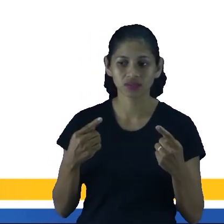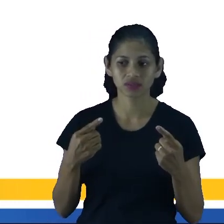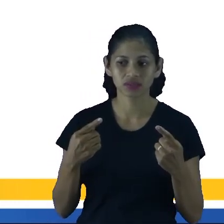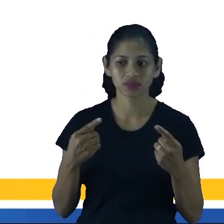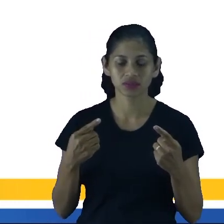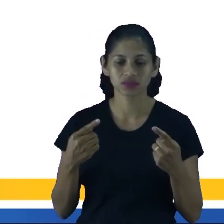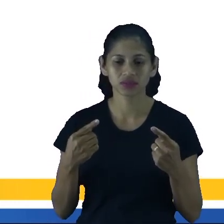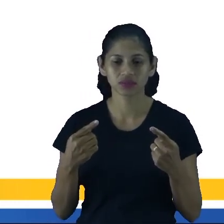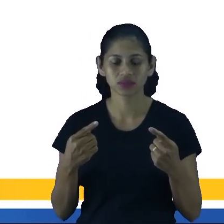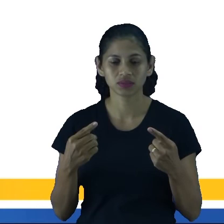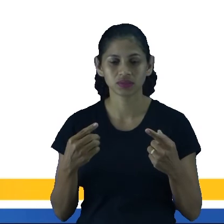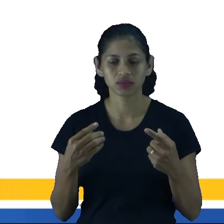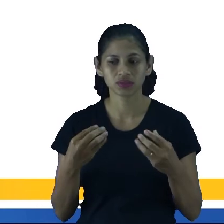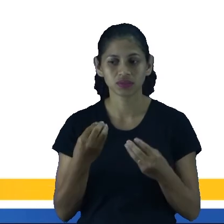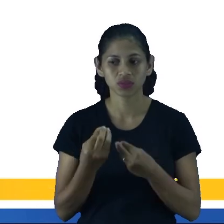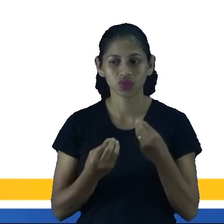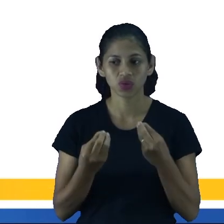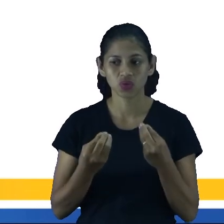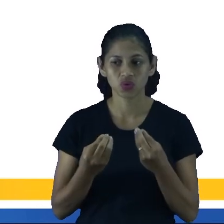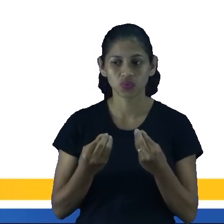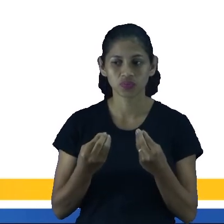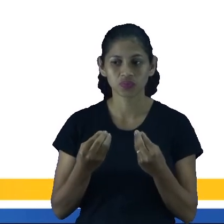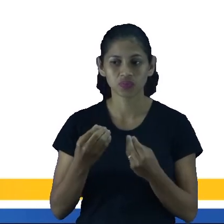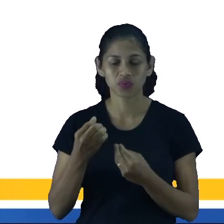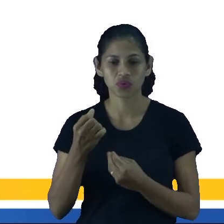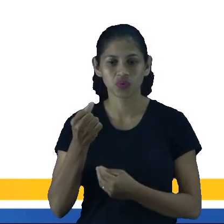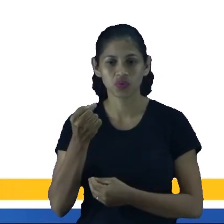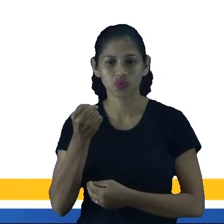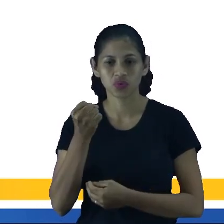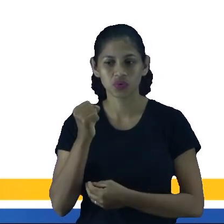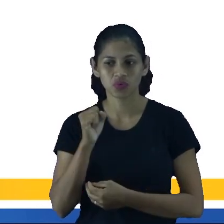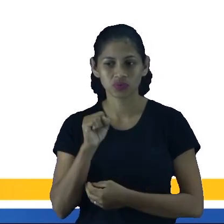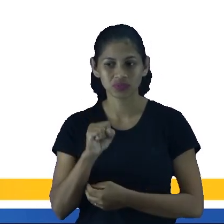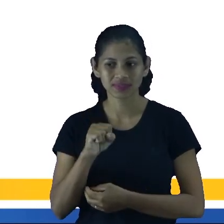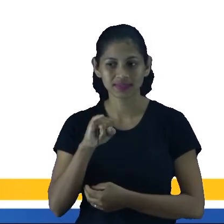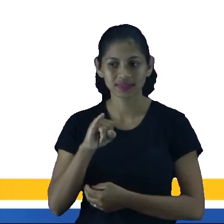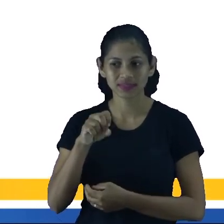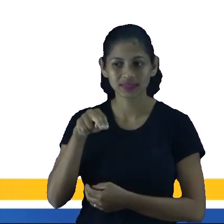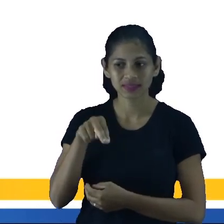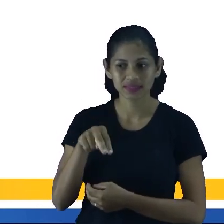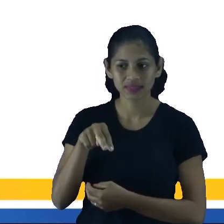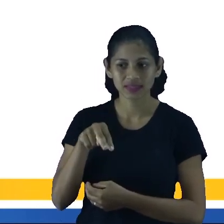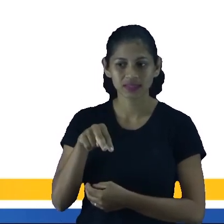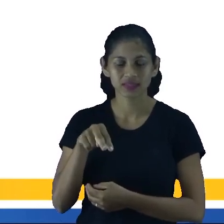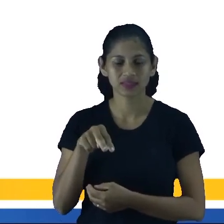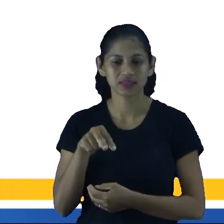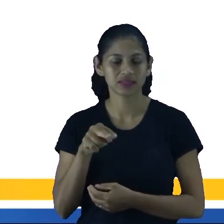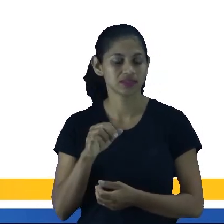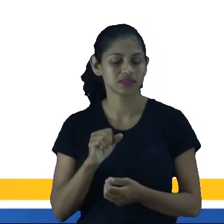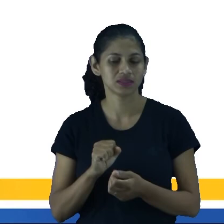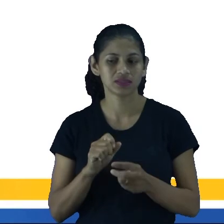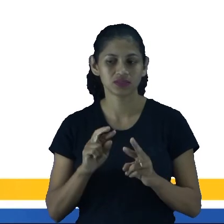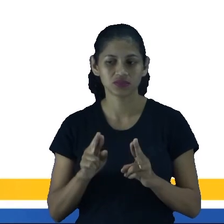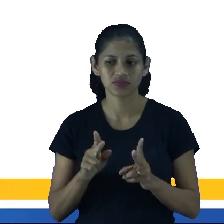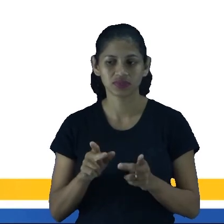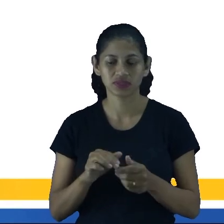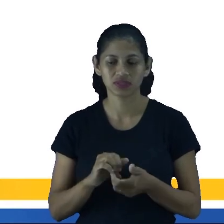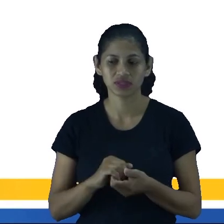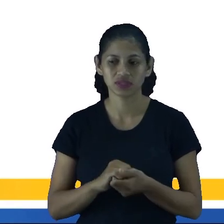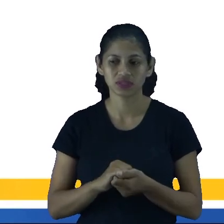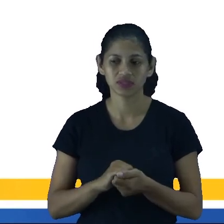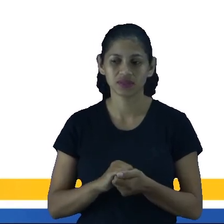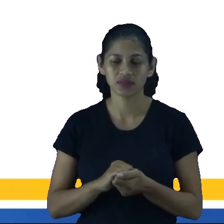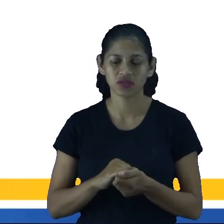adverbo de quantidade, o mais, né? E o sin embargo é uma conjunção adversativa, né? Que diz, que traz